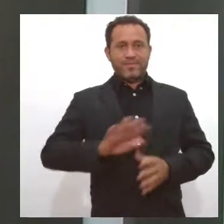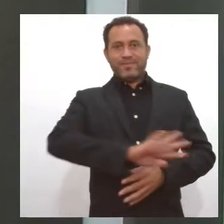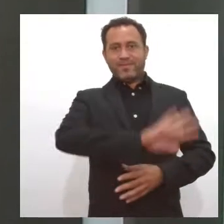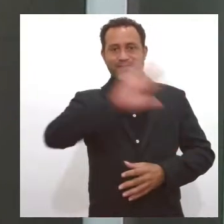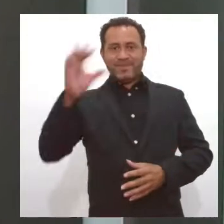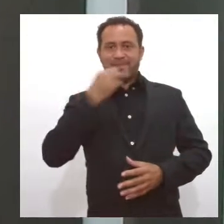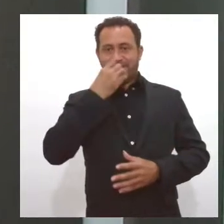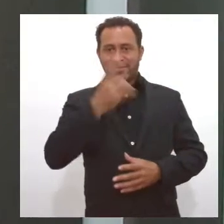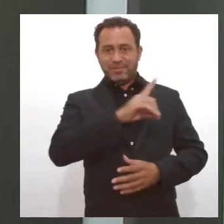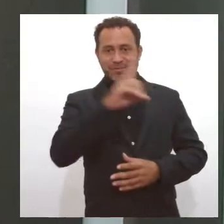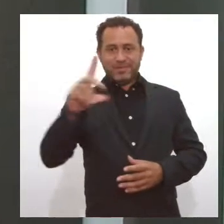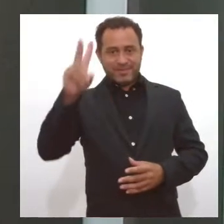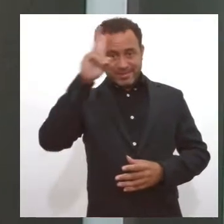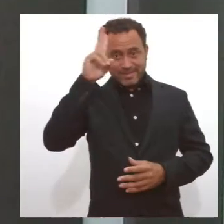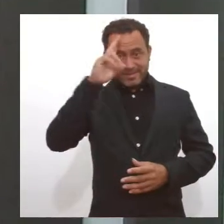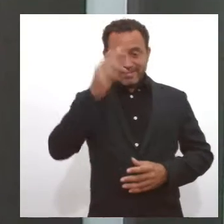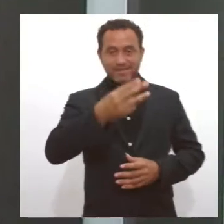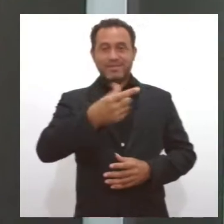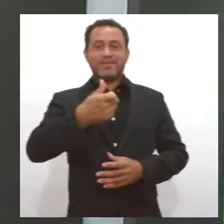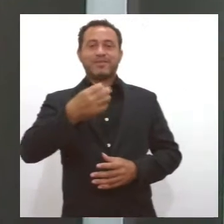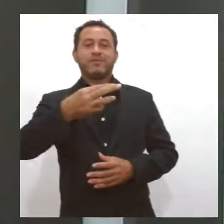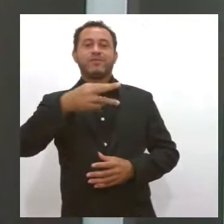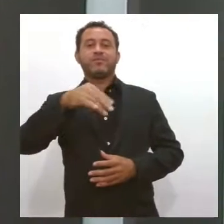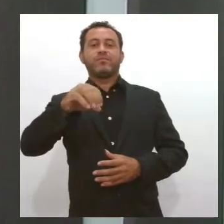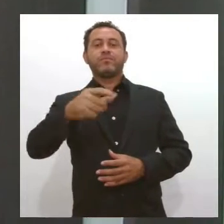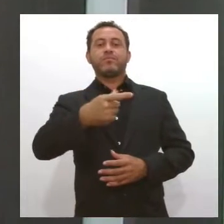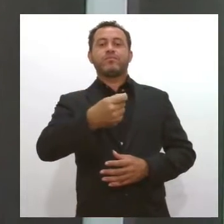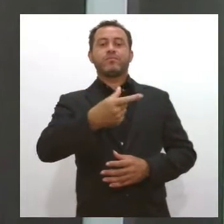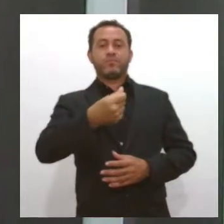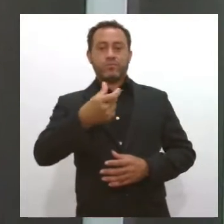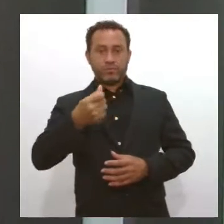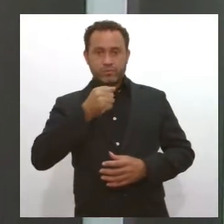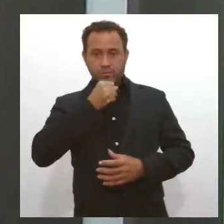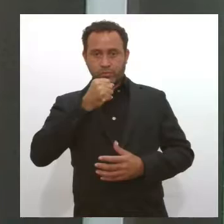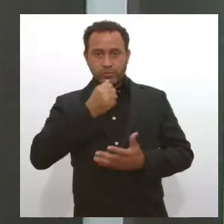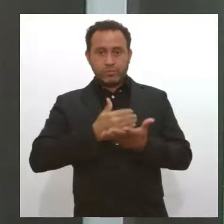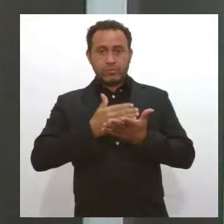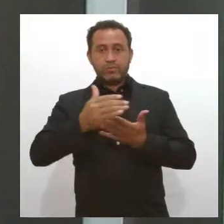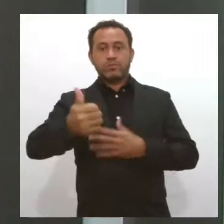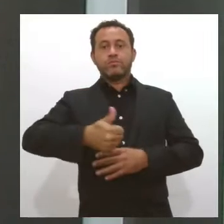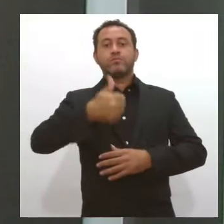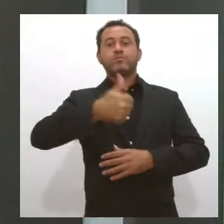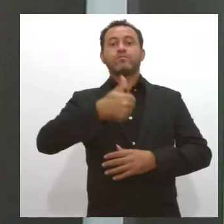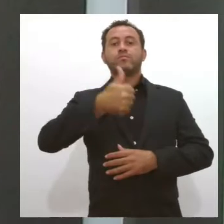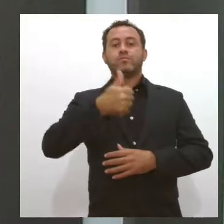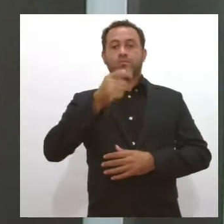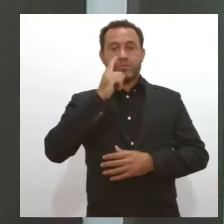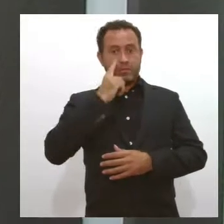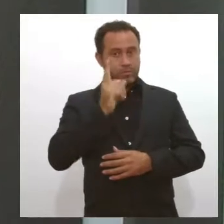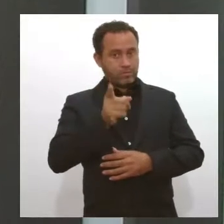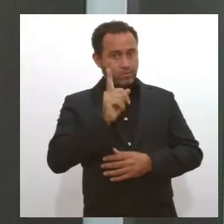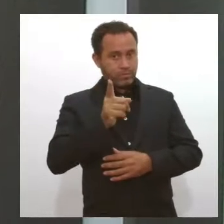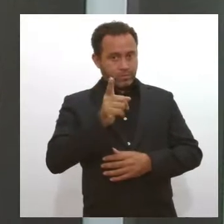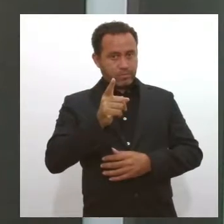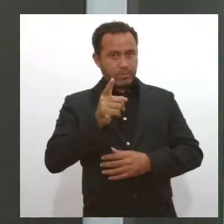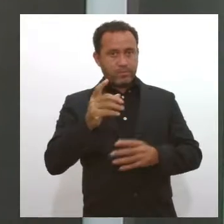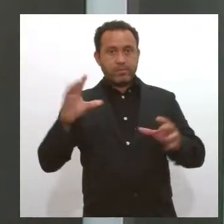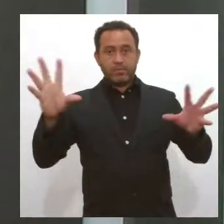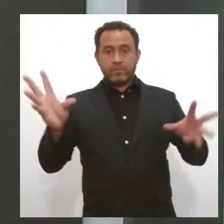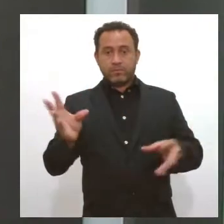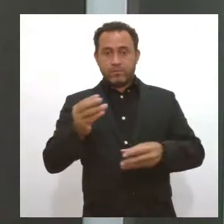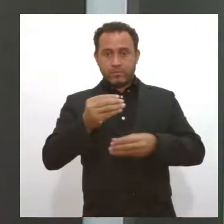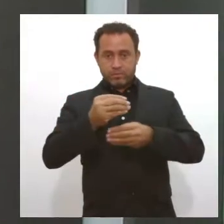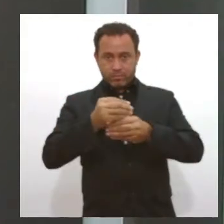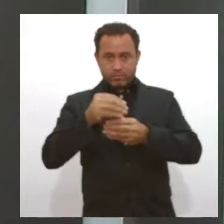Olá, bom dia, segunda-feira, 31 de maio de 2021, o Jornal da Lese, primeira edição, está no ar e você vai ver. A reintegração de